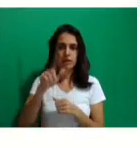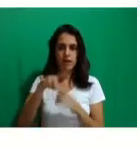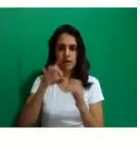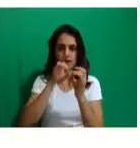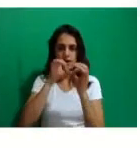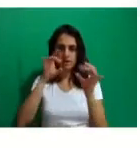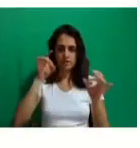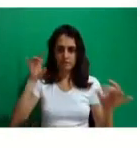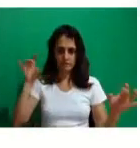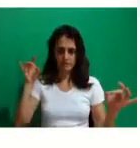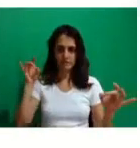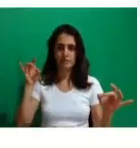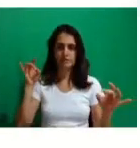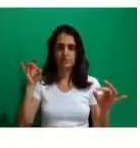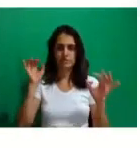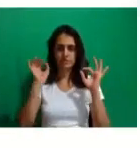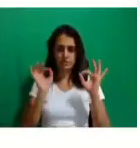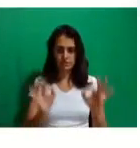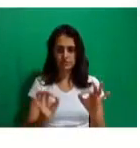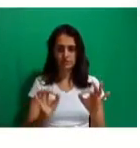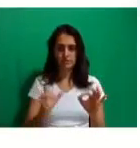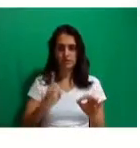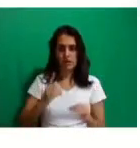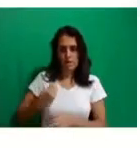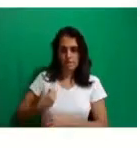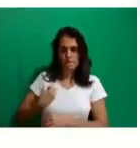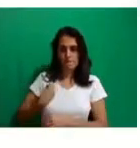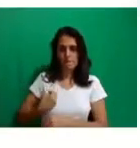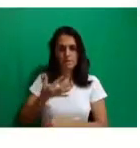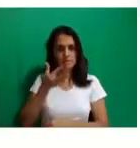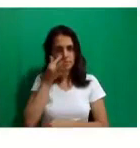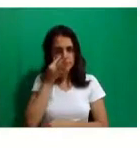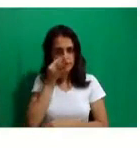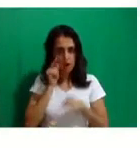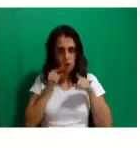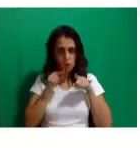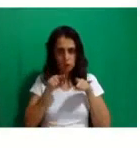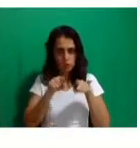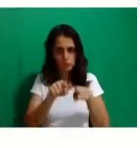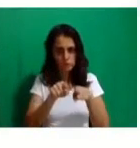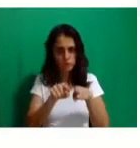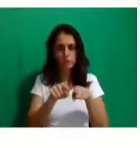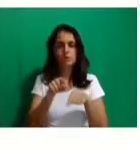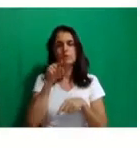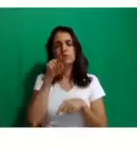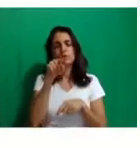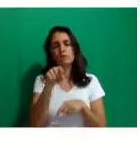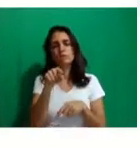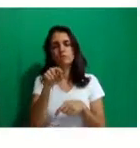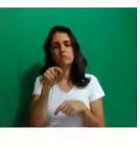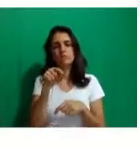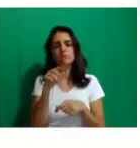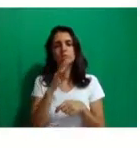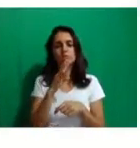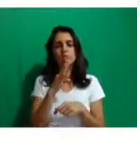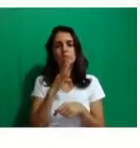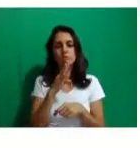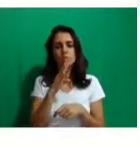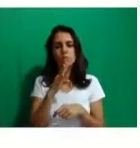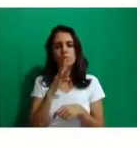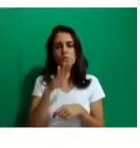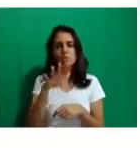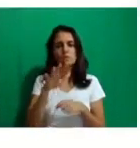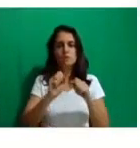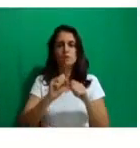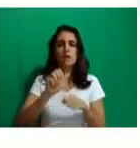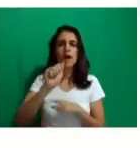Então, nós temos atividades presenciais ou síncronas e vocês vão conhecer o ambiente virtual de aprendizagem.